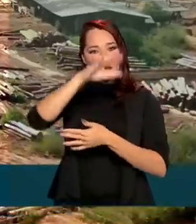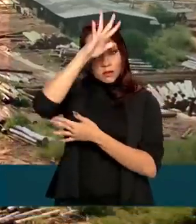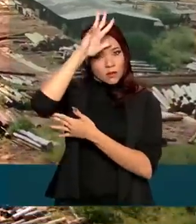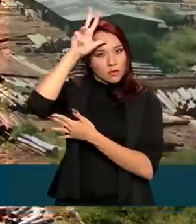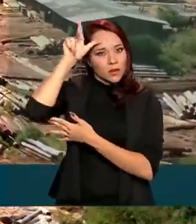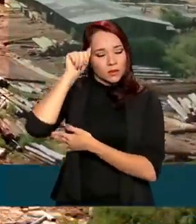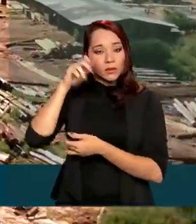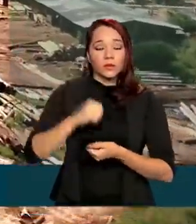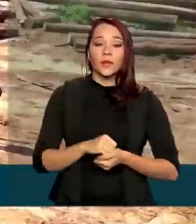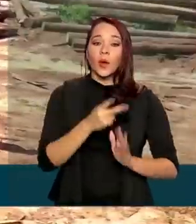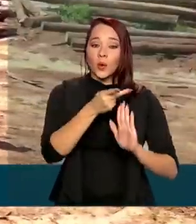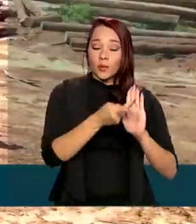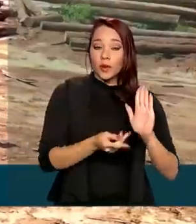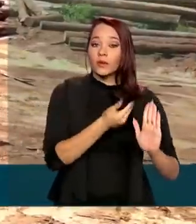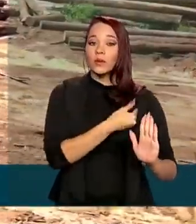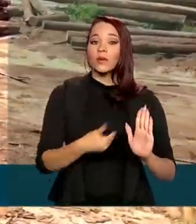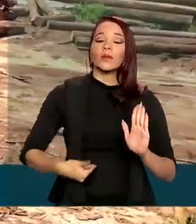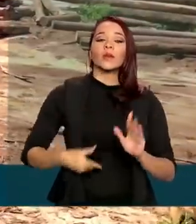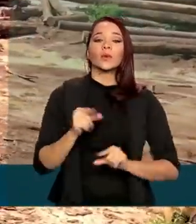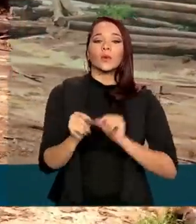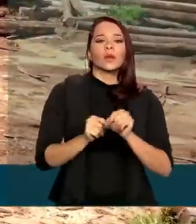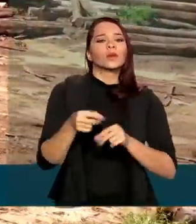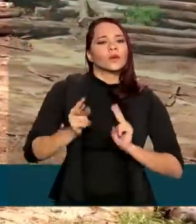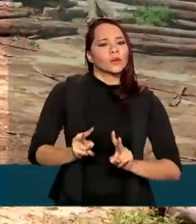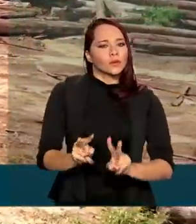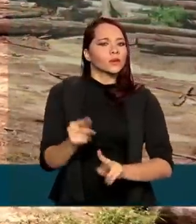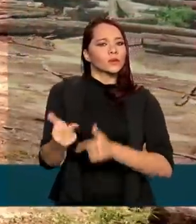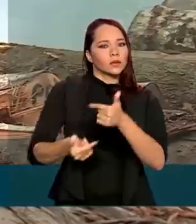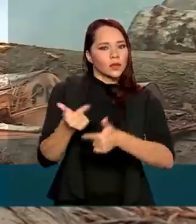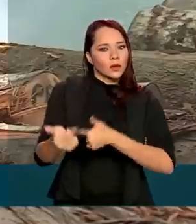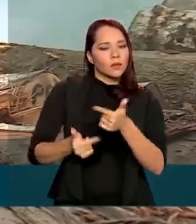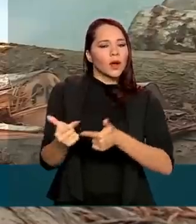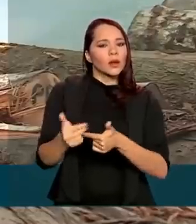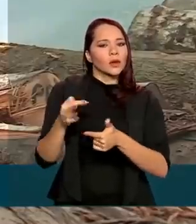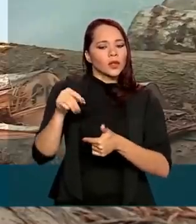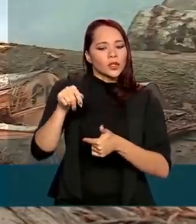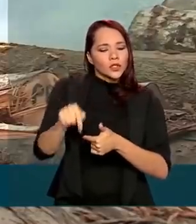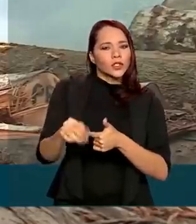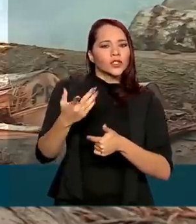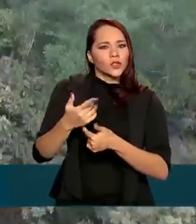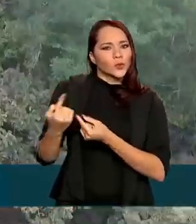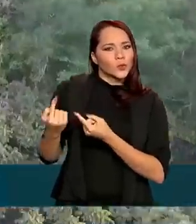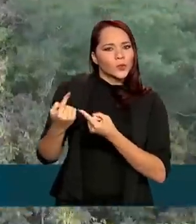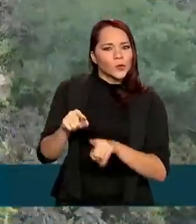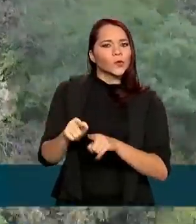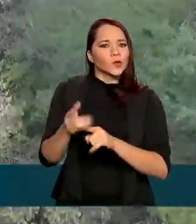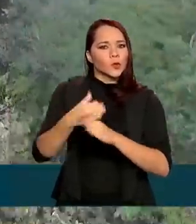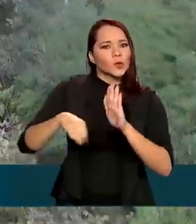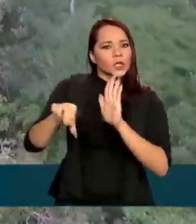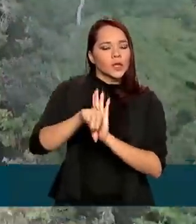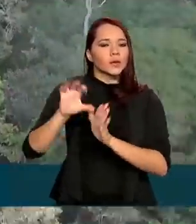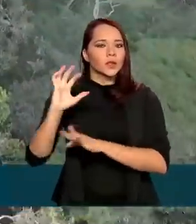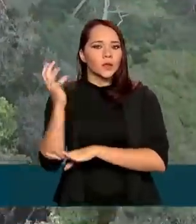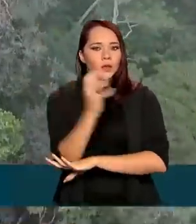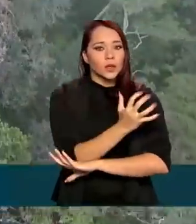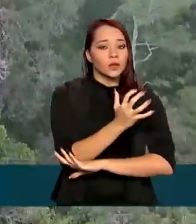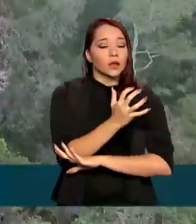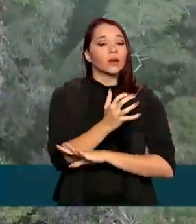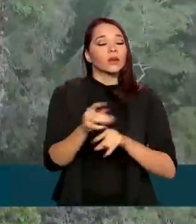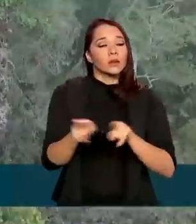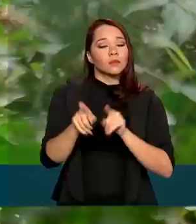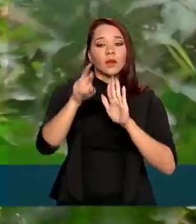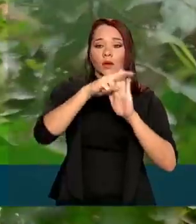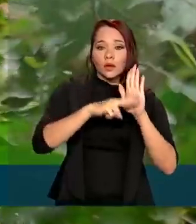O plano do governo é manter as operações de repressão aos crimes ambientais, promover a regularização